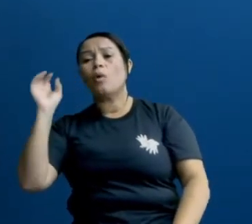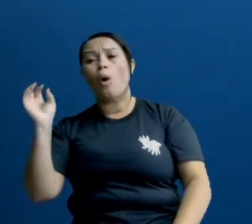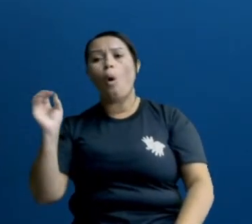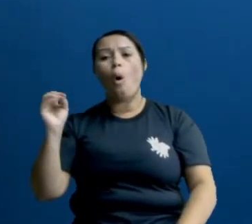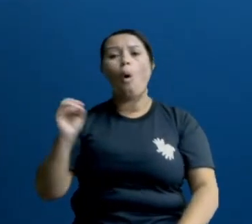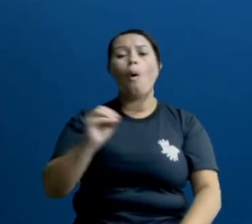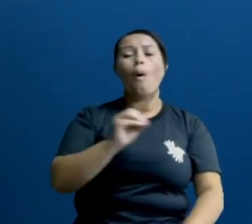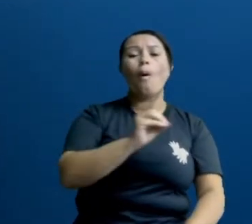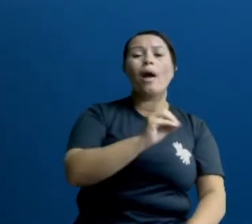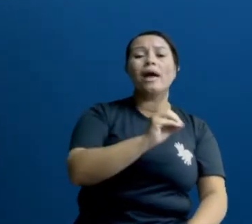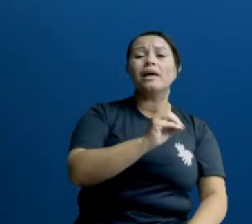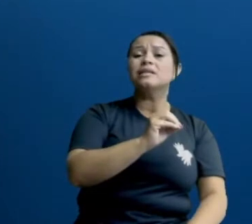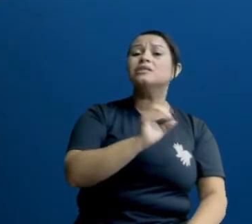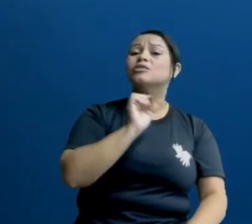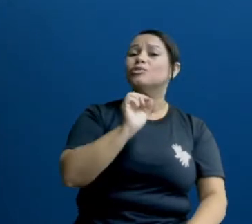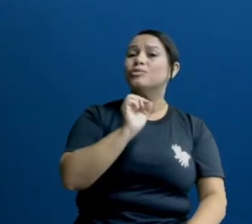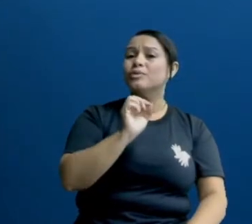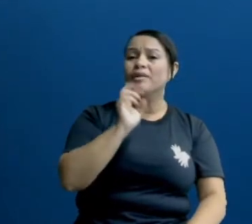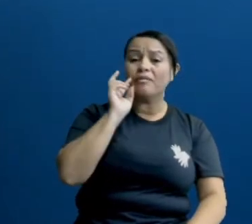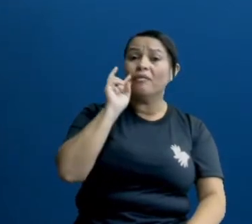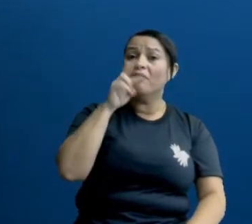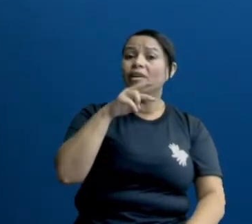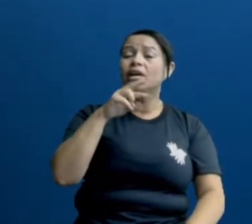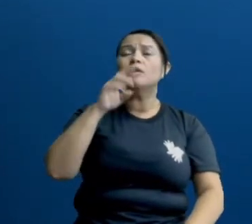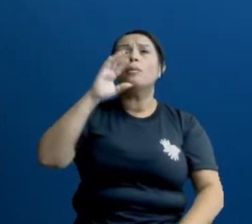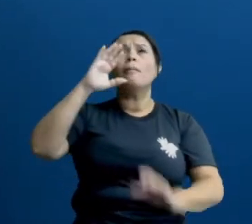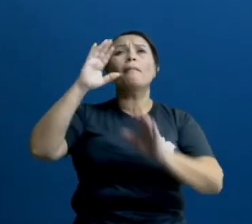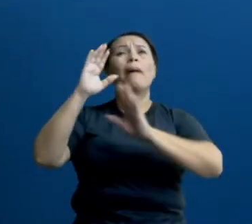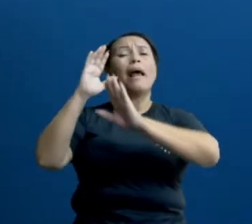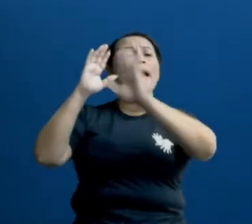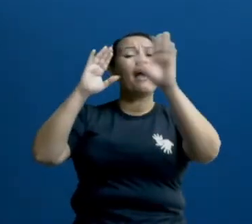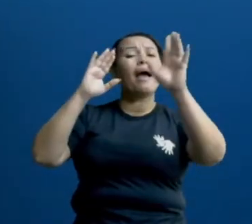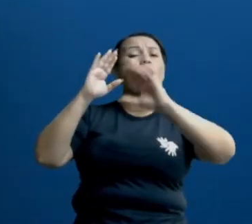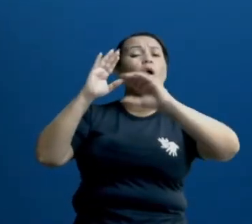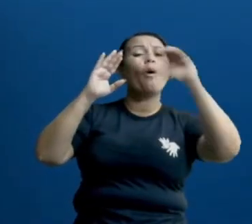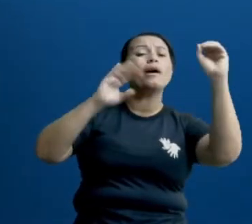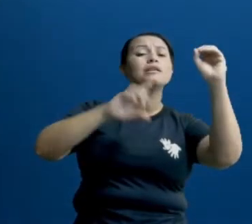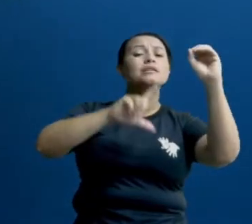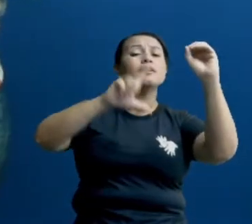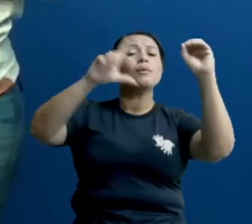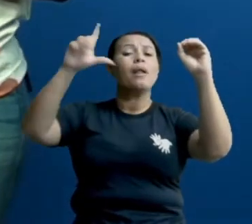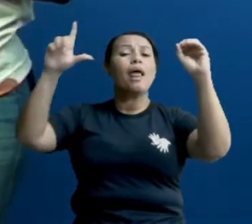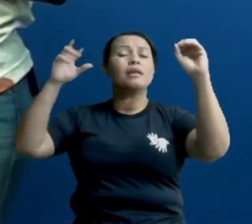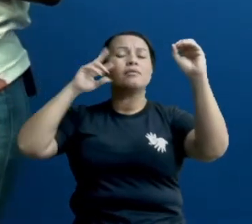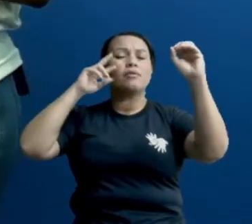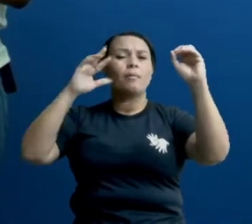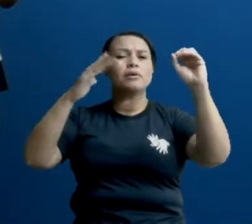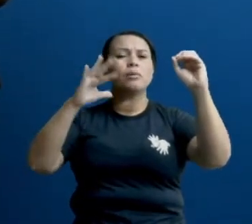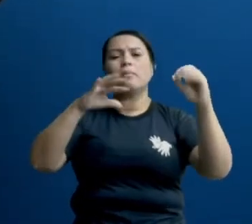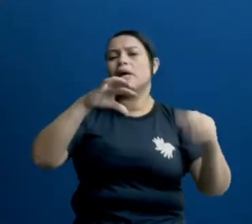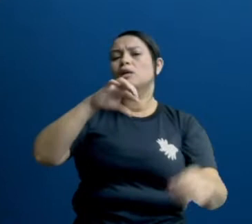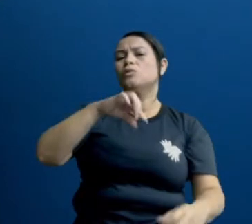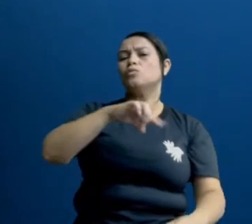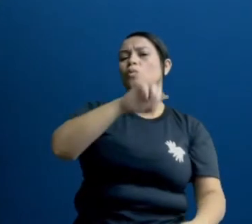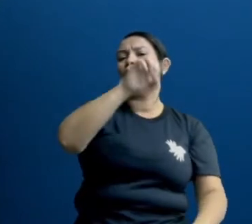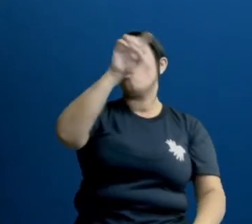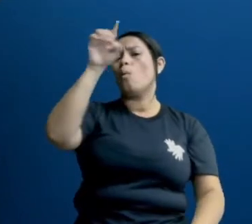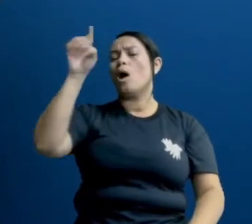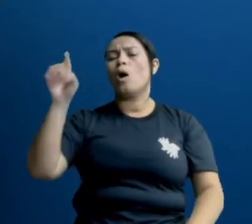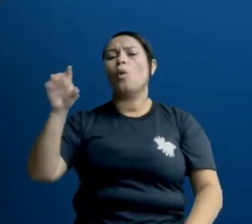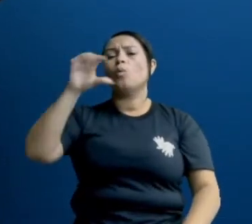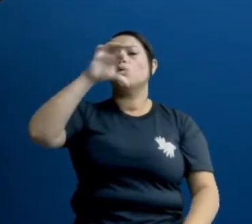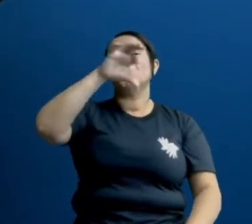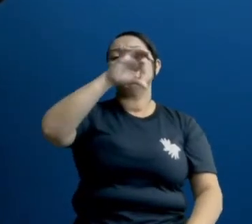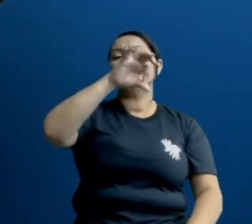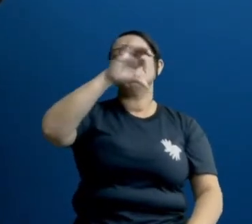Sol. Na fase em quarto crescente, ela já está a um ângulo de 90 graus. Então, aqui, se vocês podem